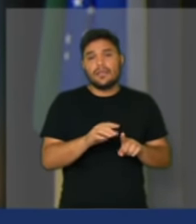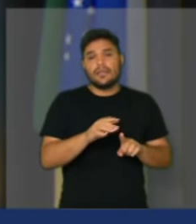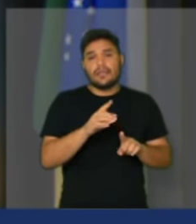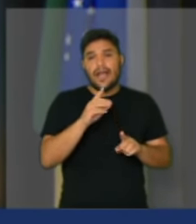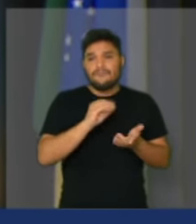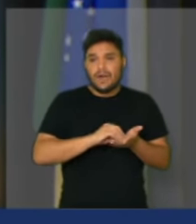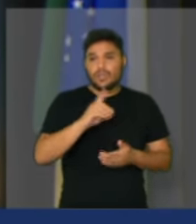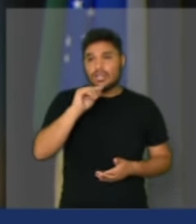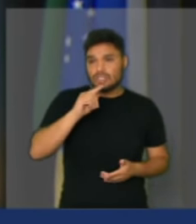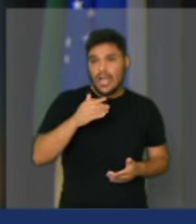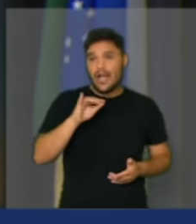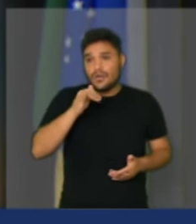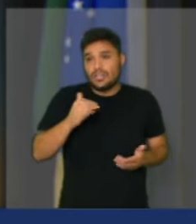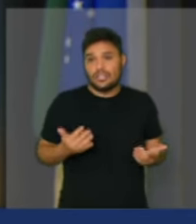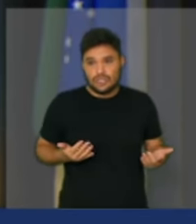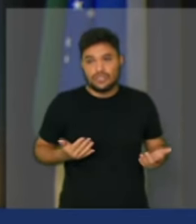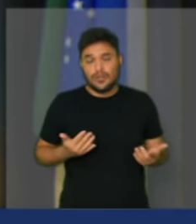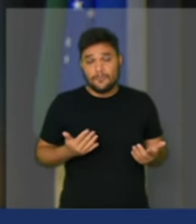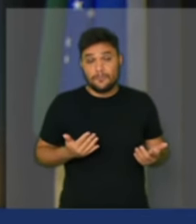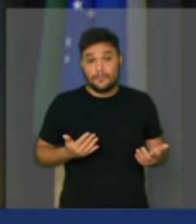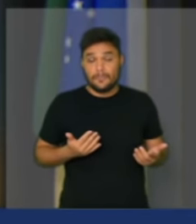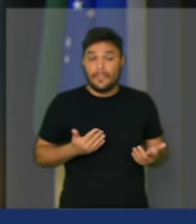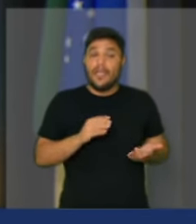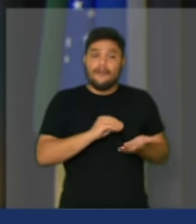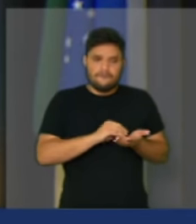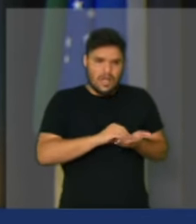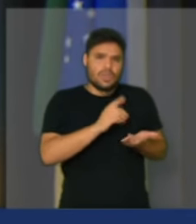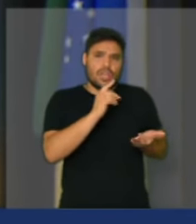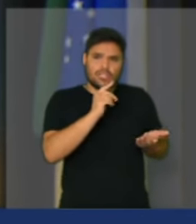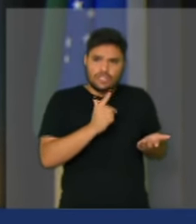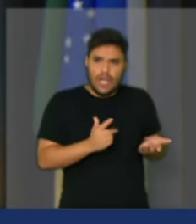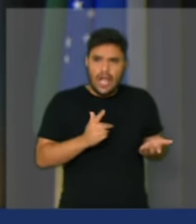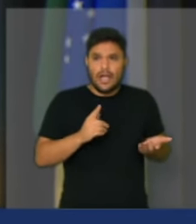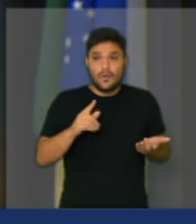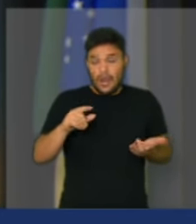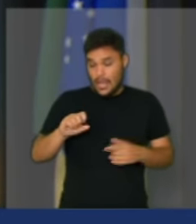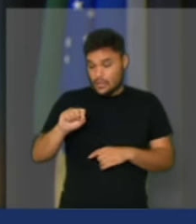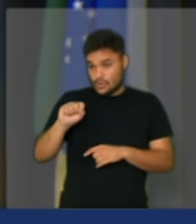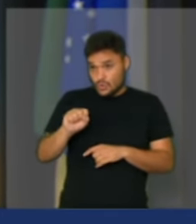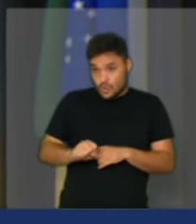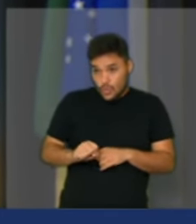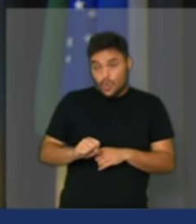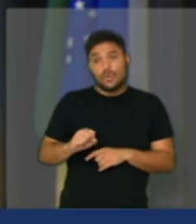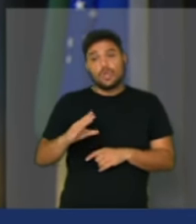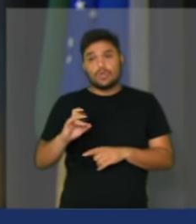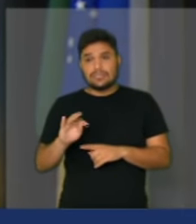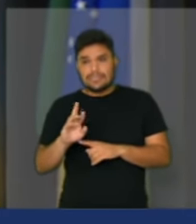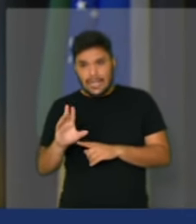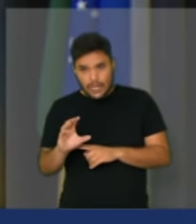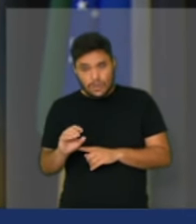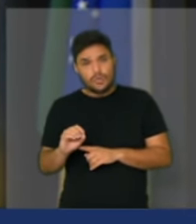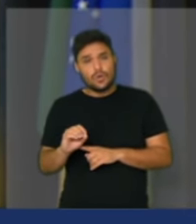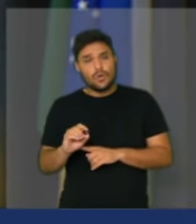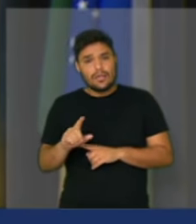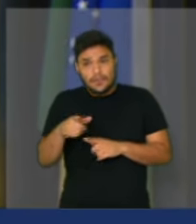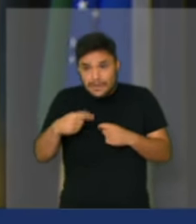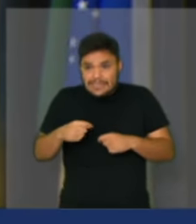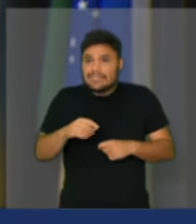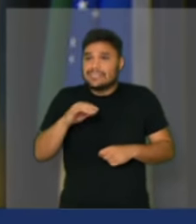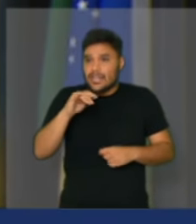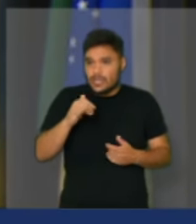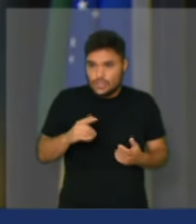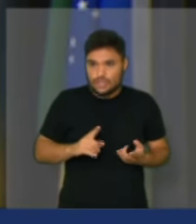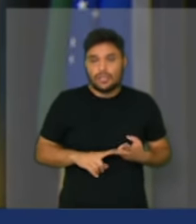atravessamos. Uma crise hídrica, principalmente concentrada no centro sul do país, onde está a maior demanda por energia no nosso país